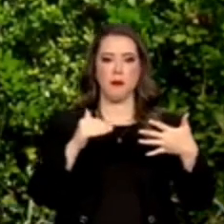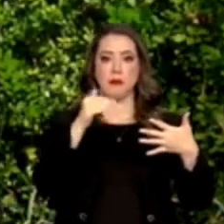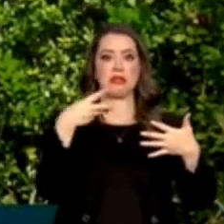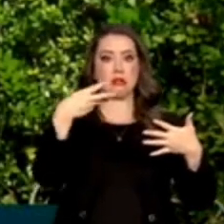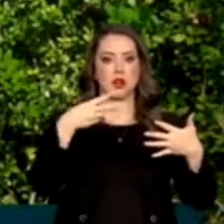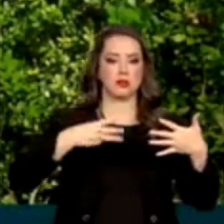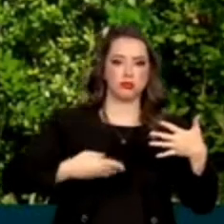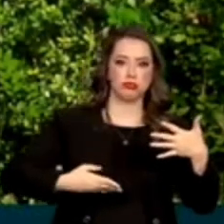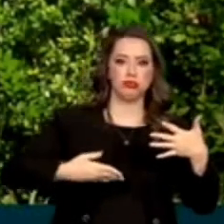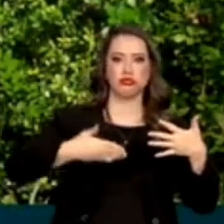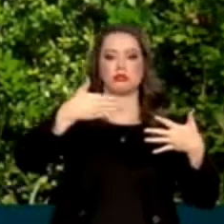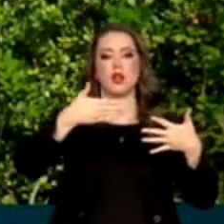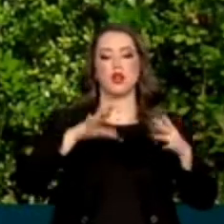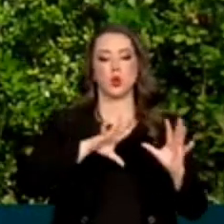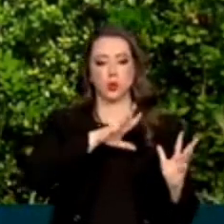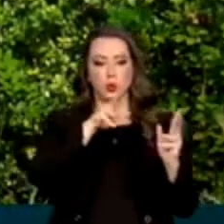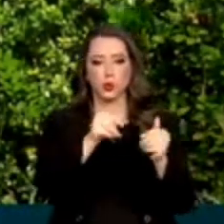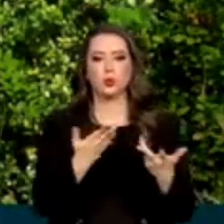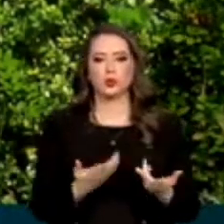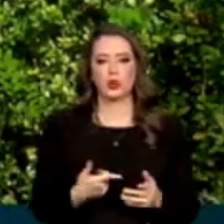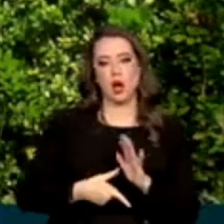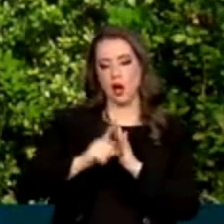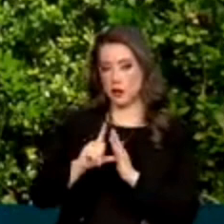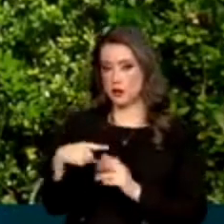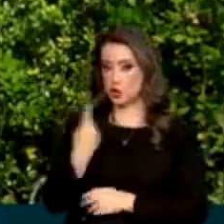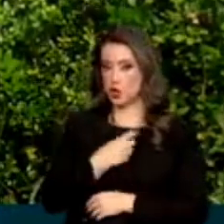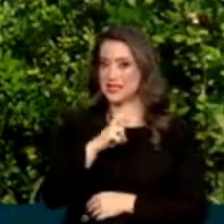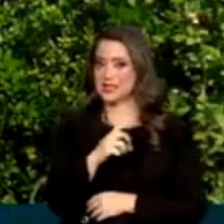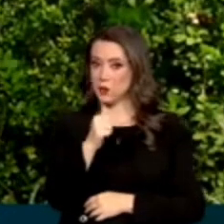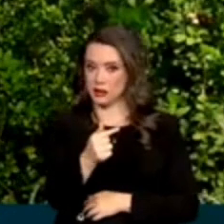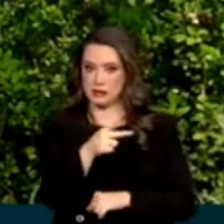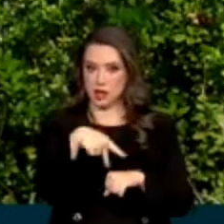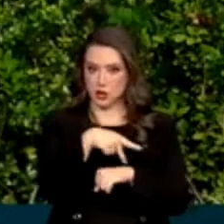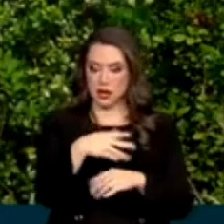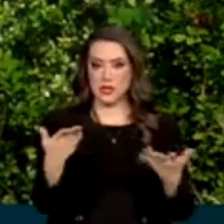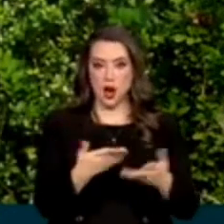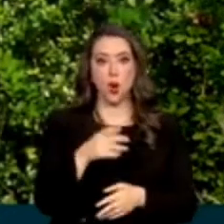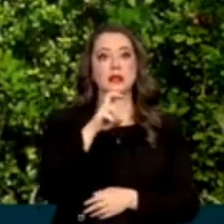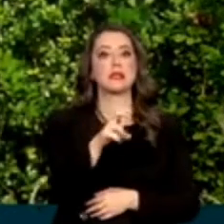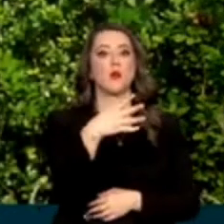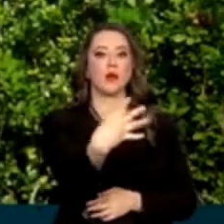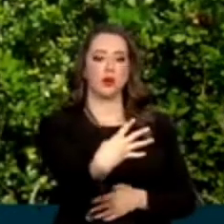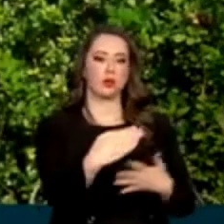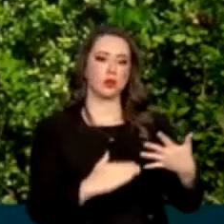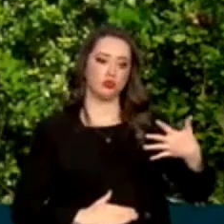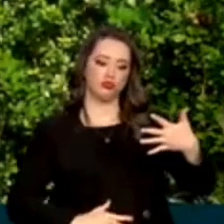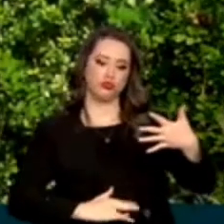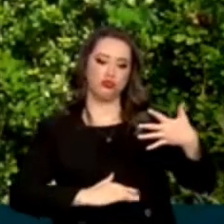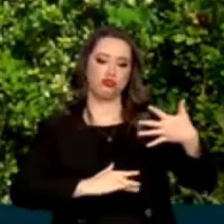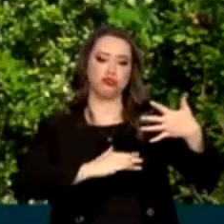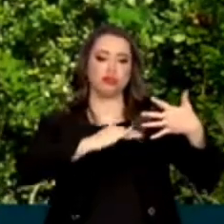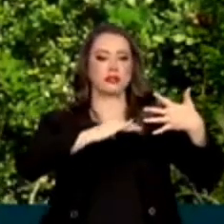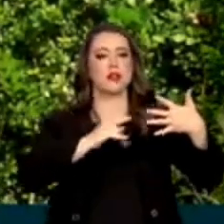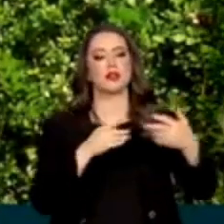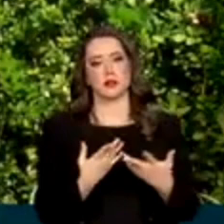inovação. O Brasil saiu da posição 57 para a posição 54 no estudo elaborado pela